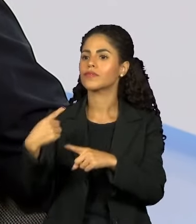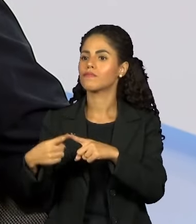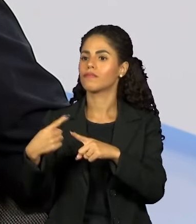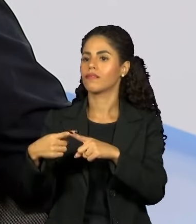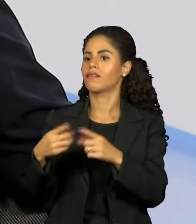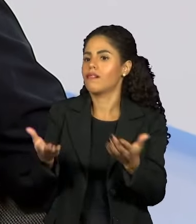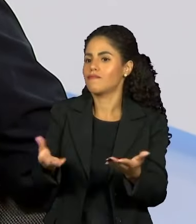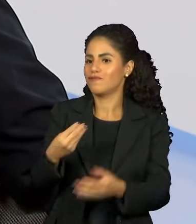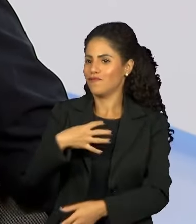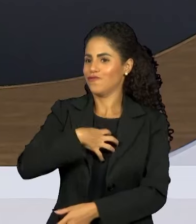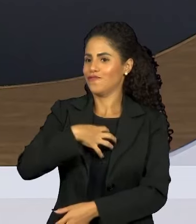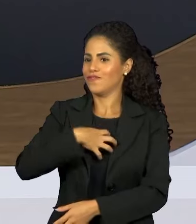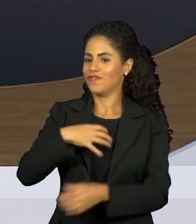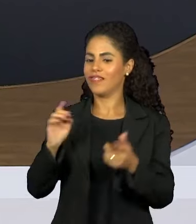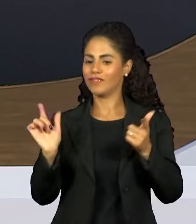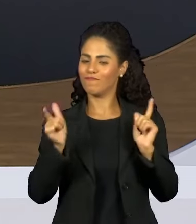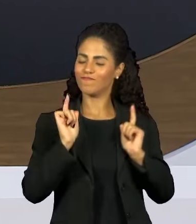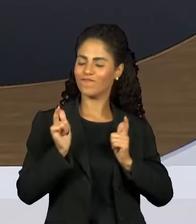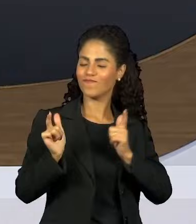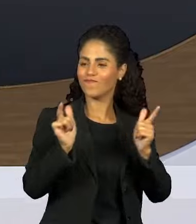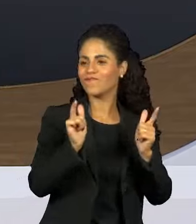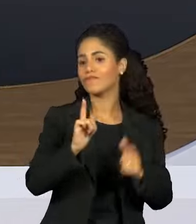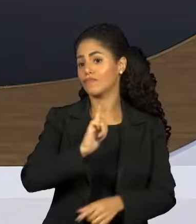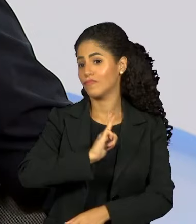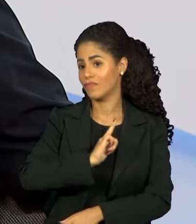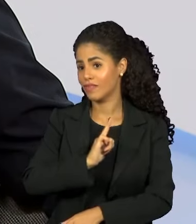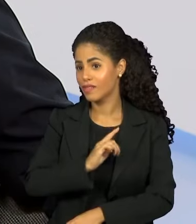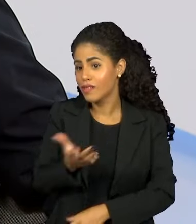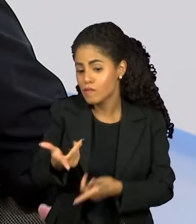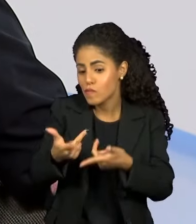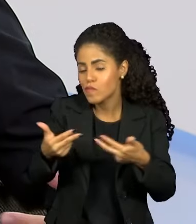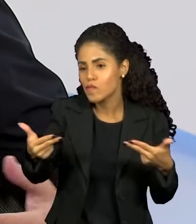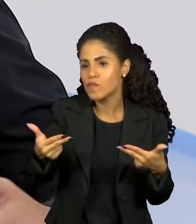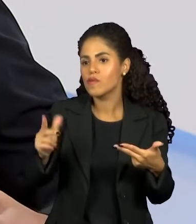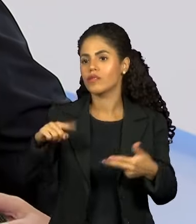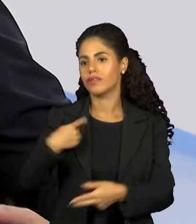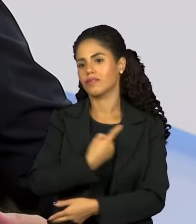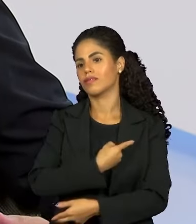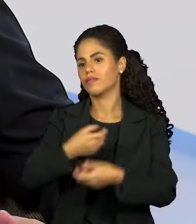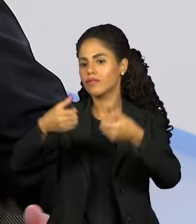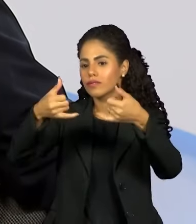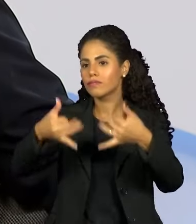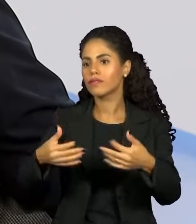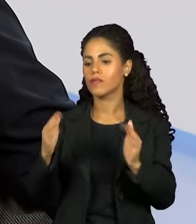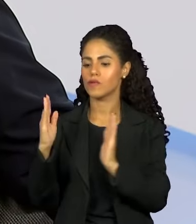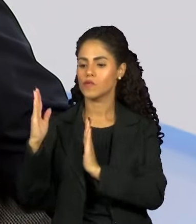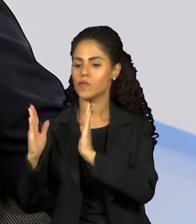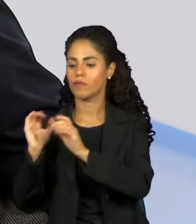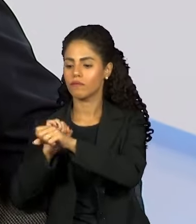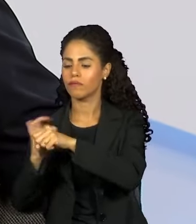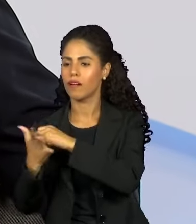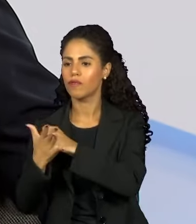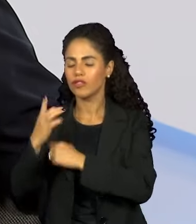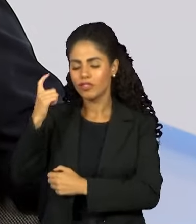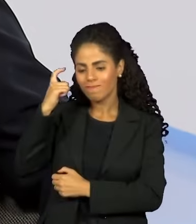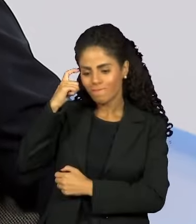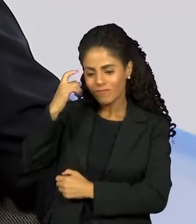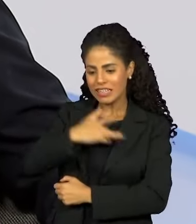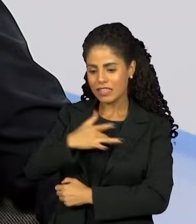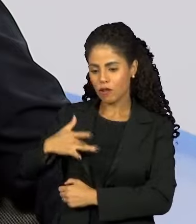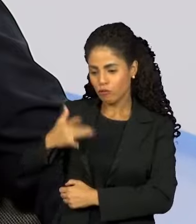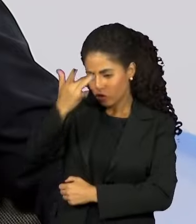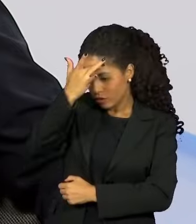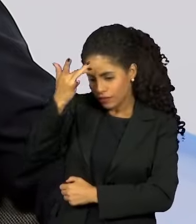cidadania, envolve coisas que a gente falou bastante durante a pandemia sobre saúde mental, sobre